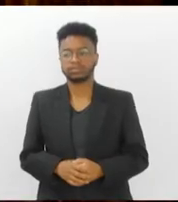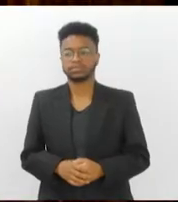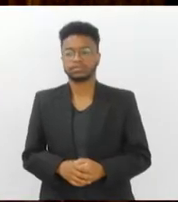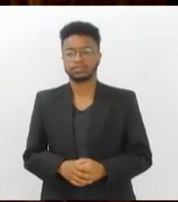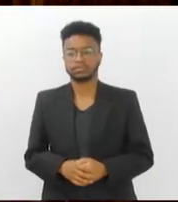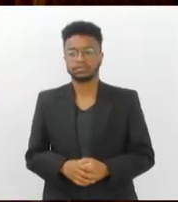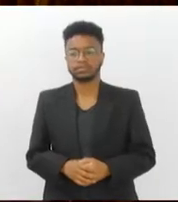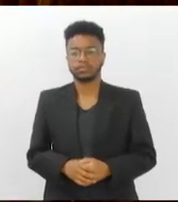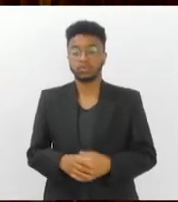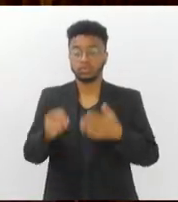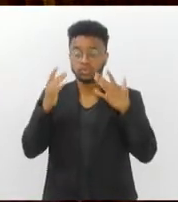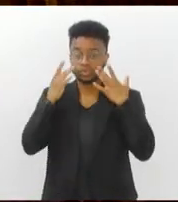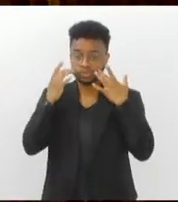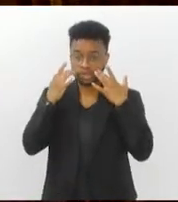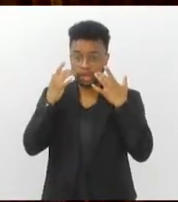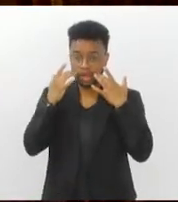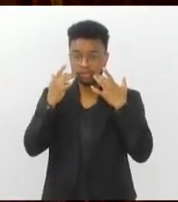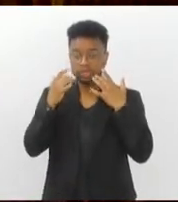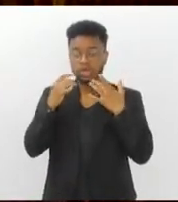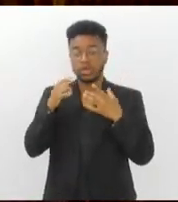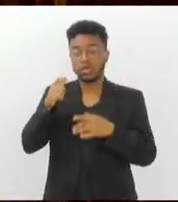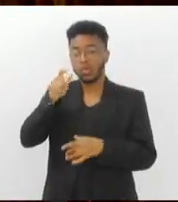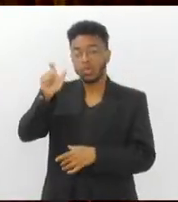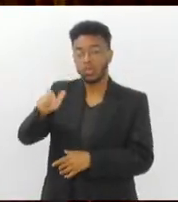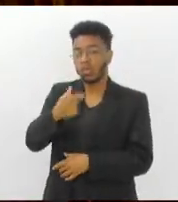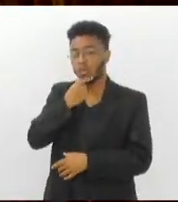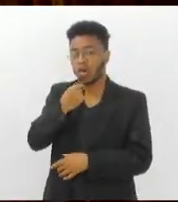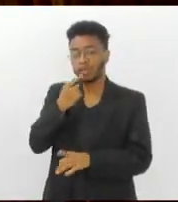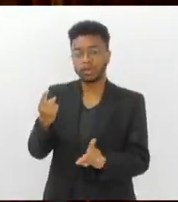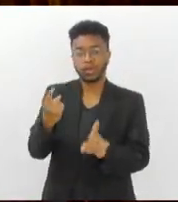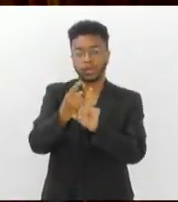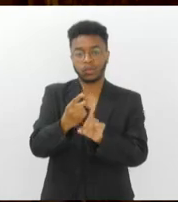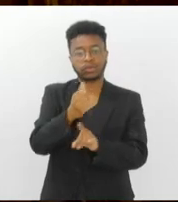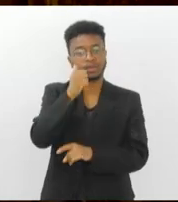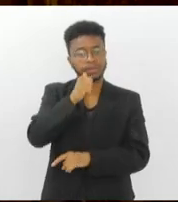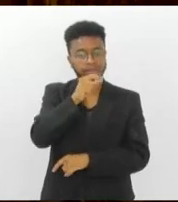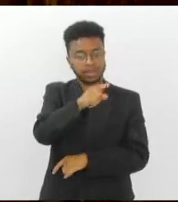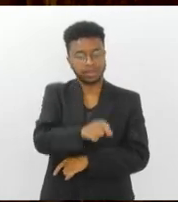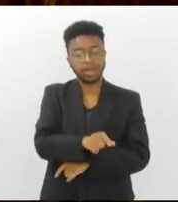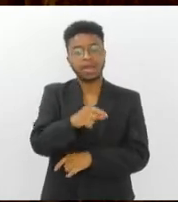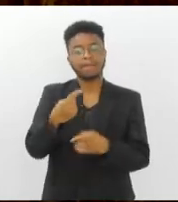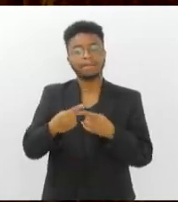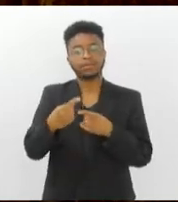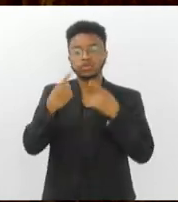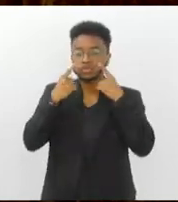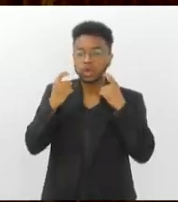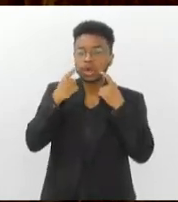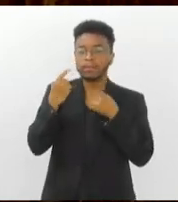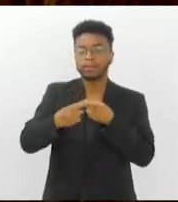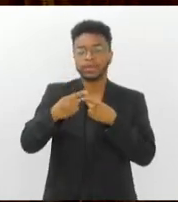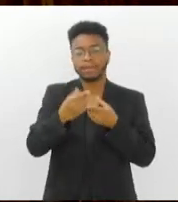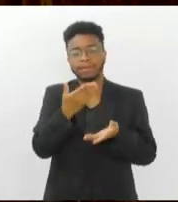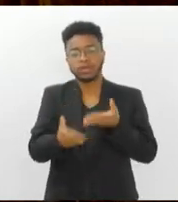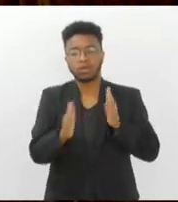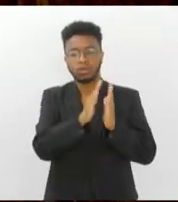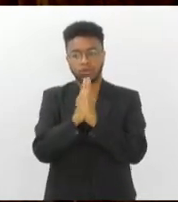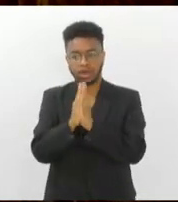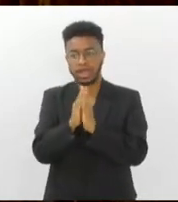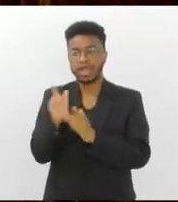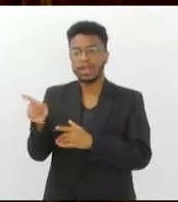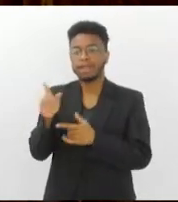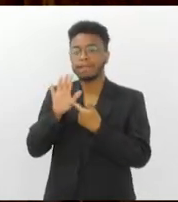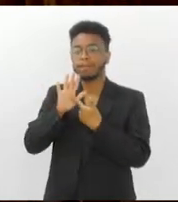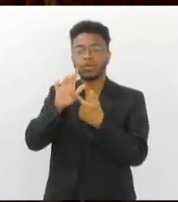Na trama, ao encontrar a jovem Elsie aos prantos por ter perdido sua boneca Brisda, o escritor se apresenta como um carteiro de